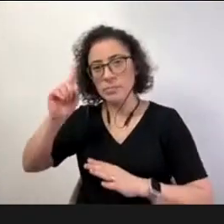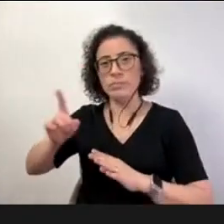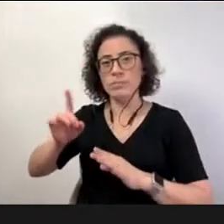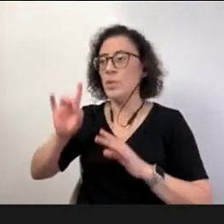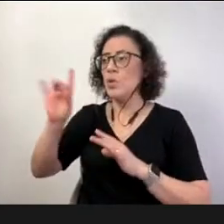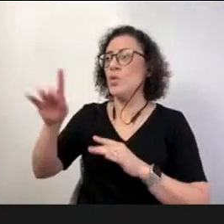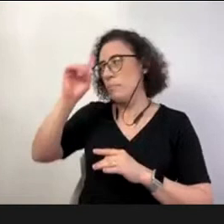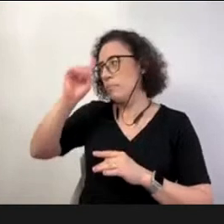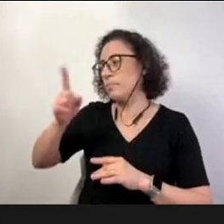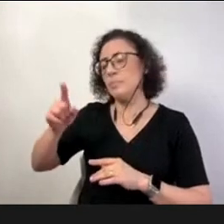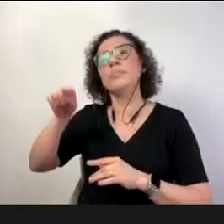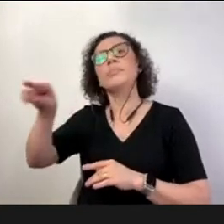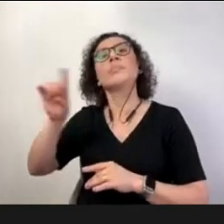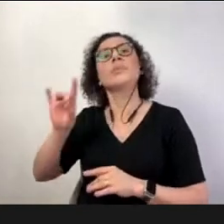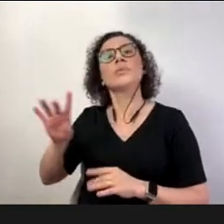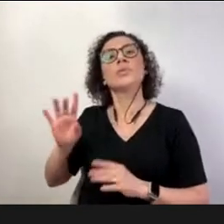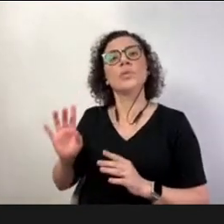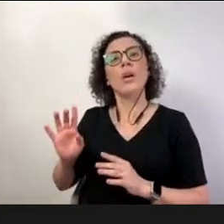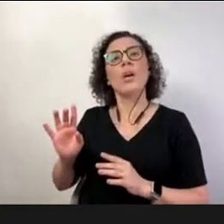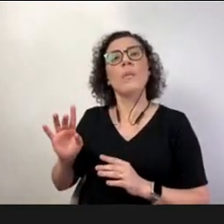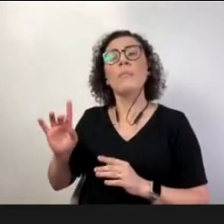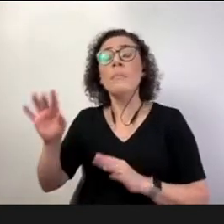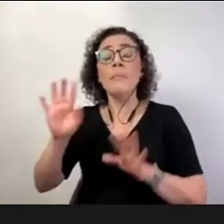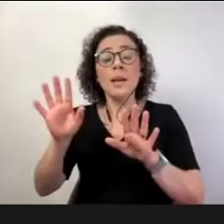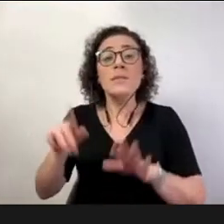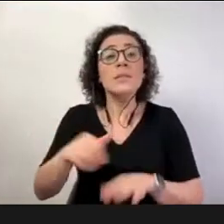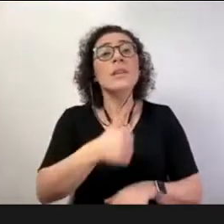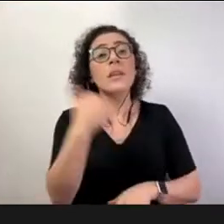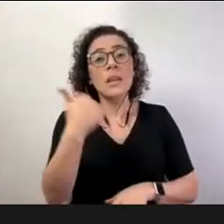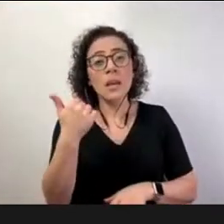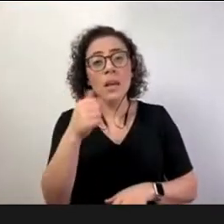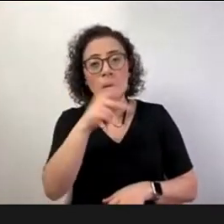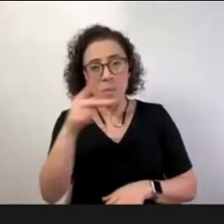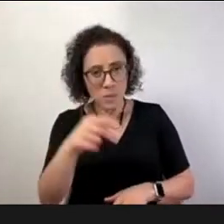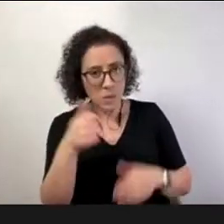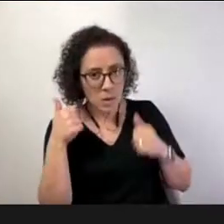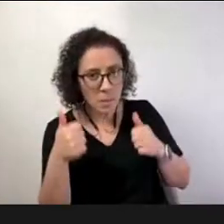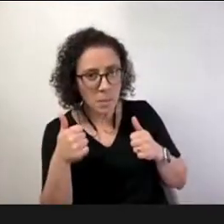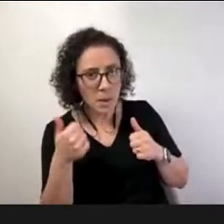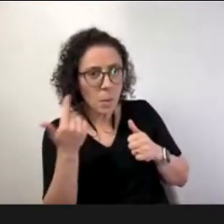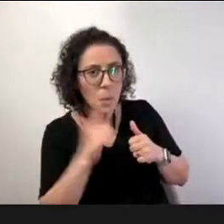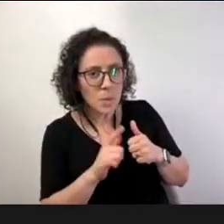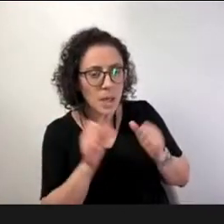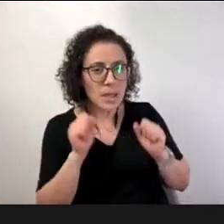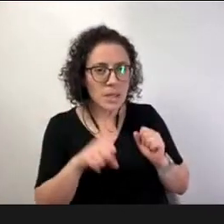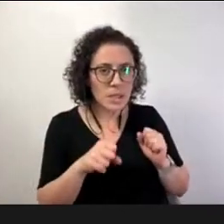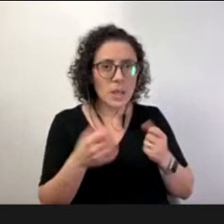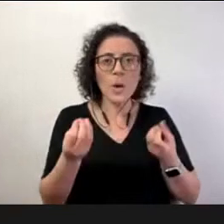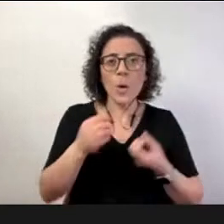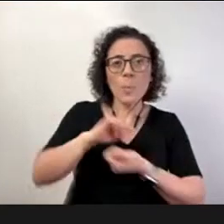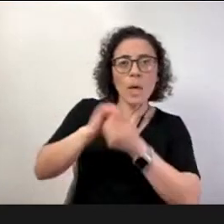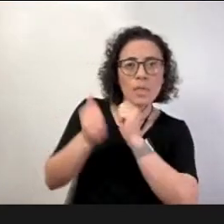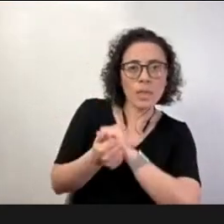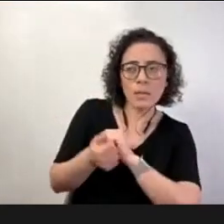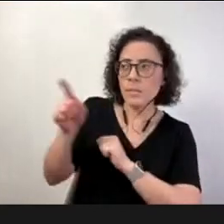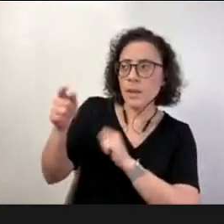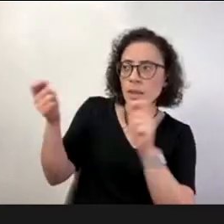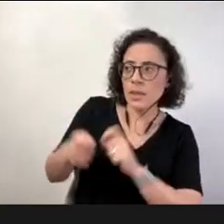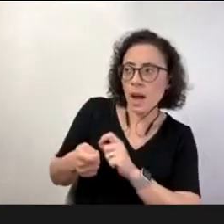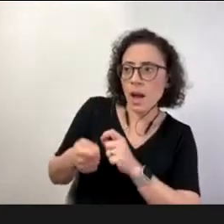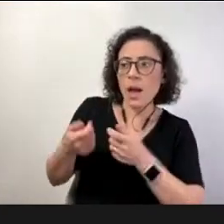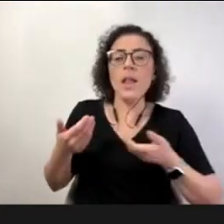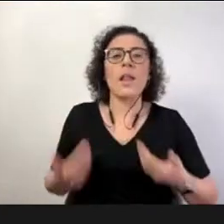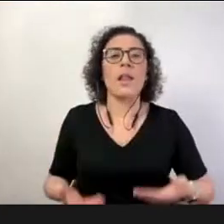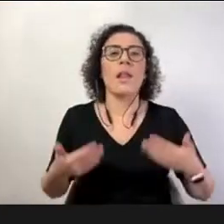meus alunos como é que eu mantenho esse canal muito aberto pra gente ir se adequando né formando esse cenário da maneira